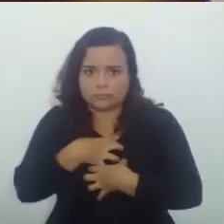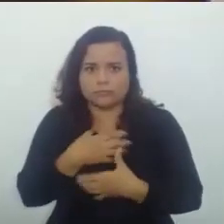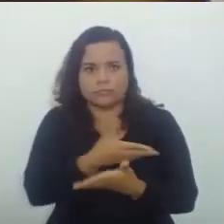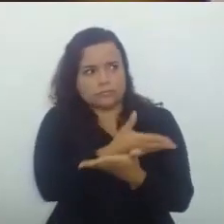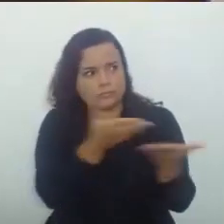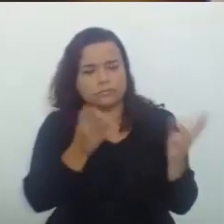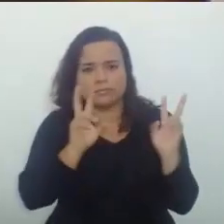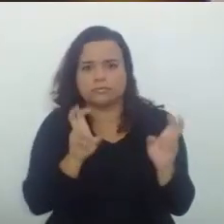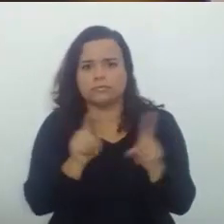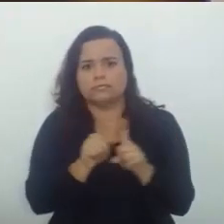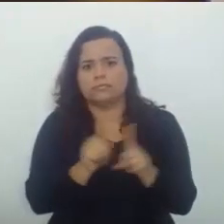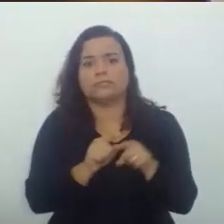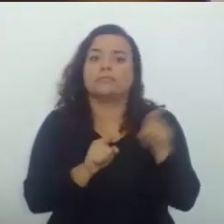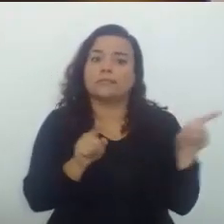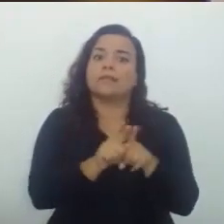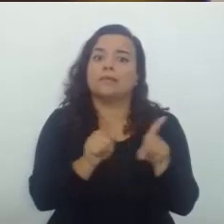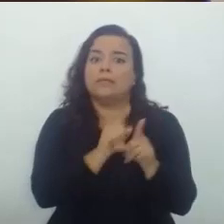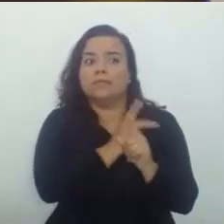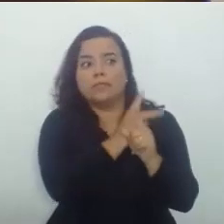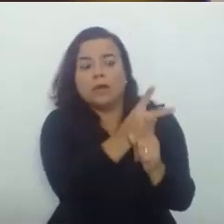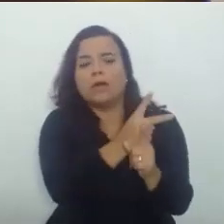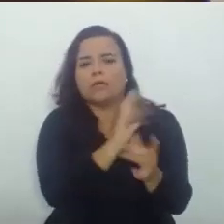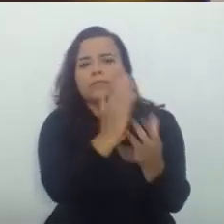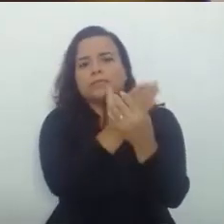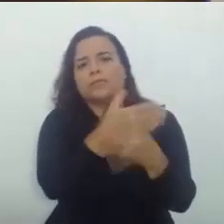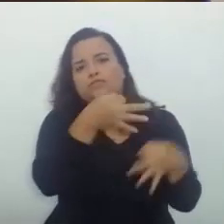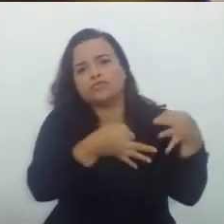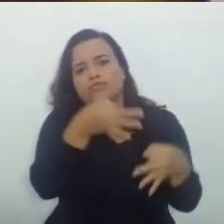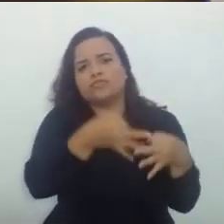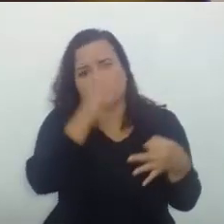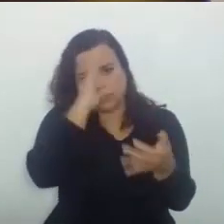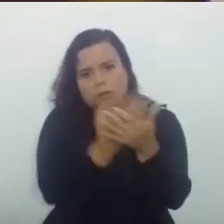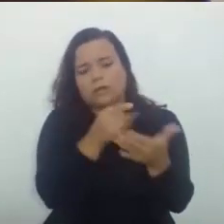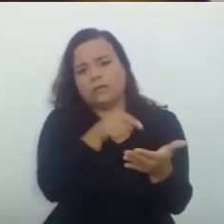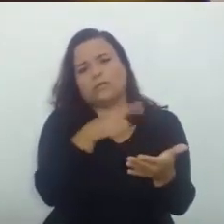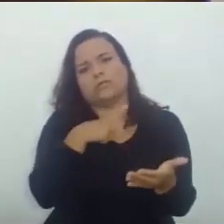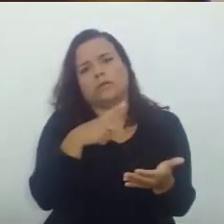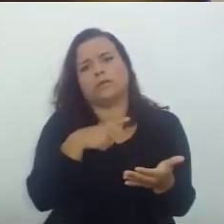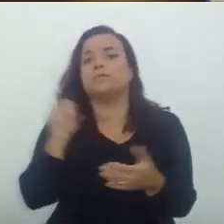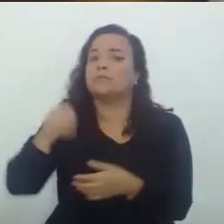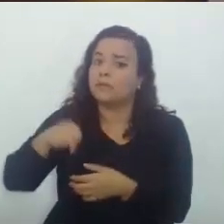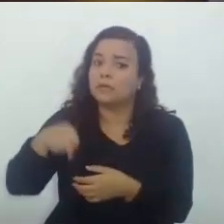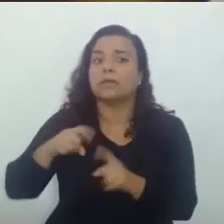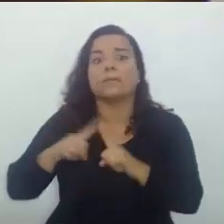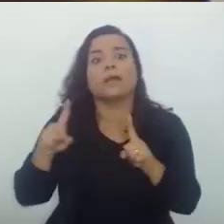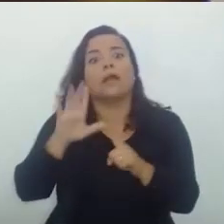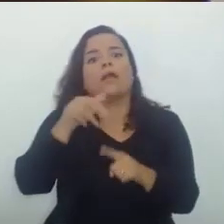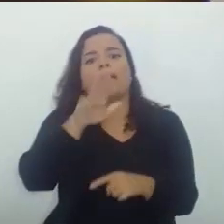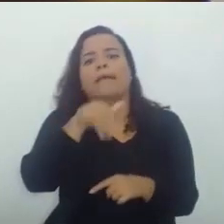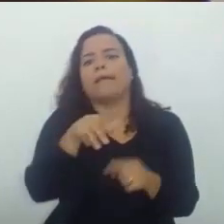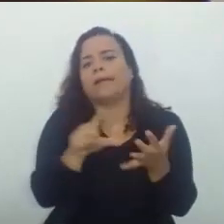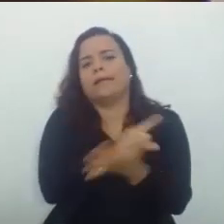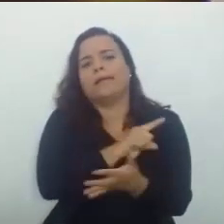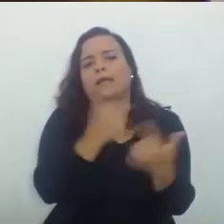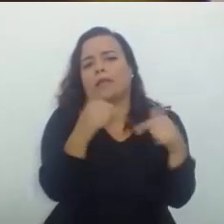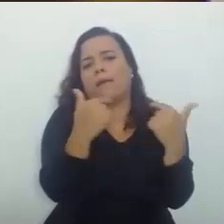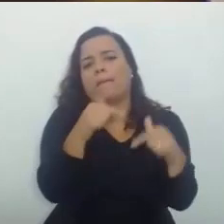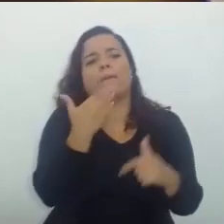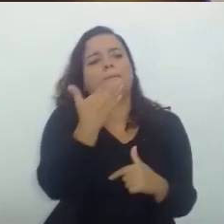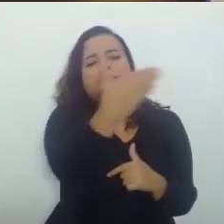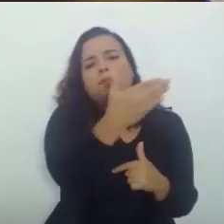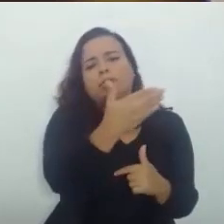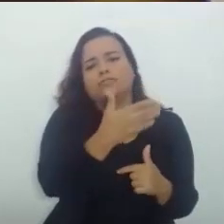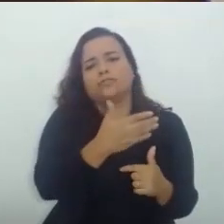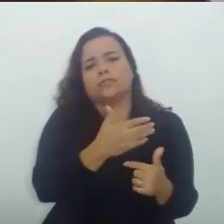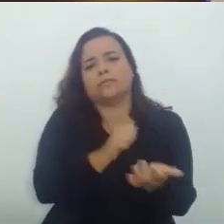procuraram A justiça E confiaram Na decisão Da justiça Quem tinha Um emprego Que pediu Exonderação E saiu O juiz Vai mandar ele